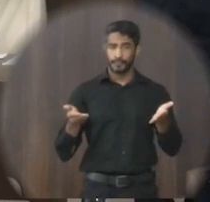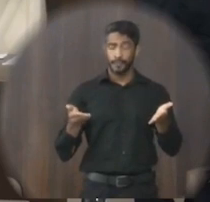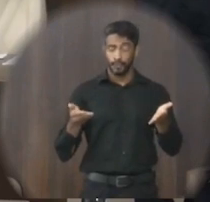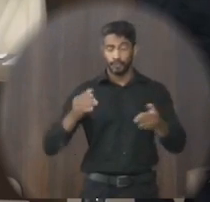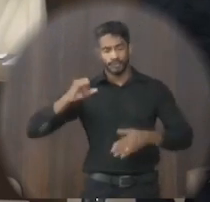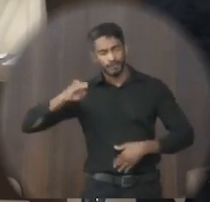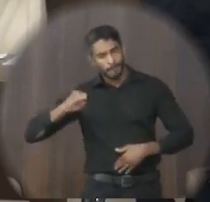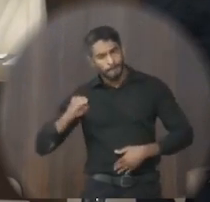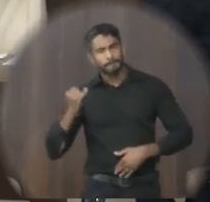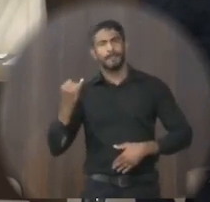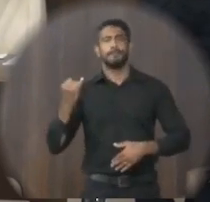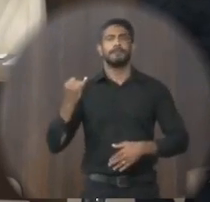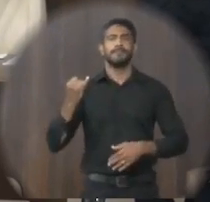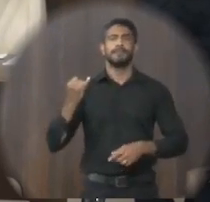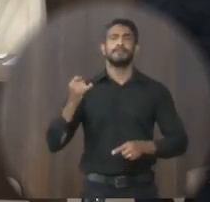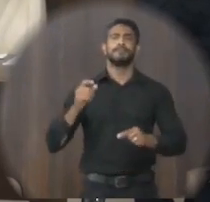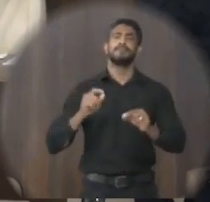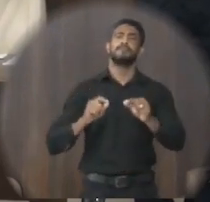oportunidade,